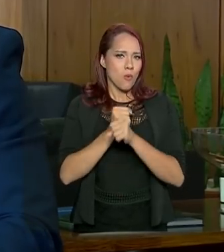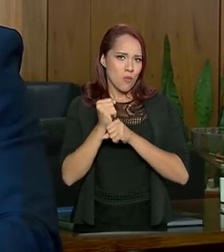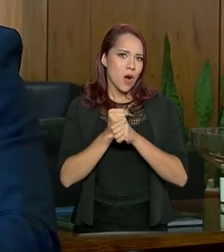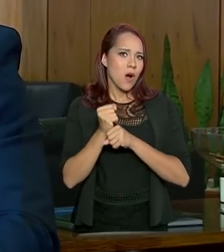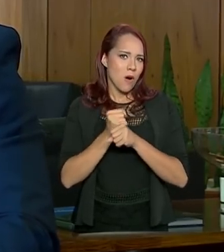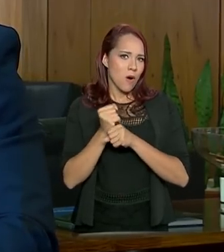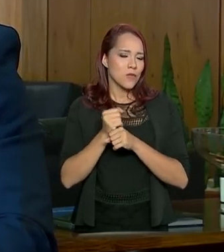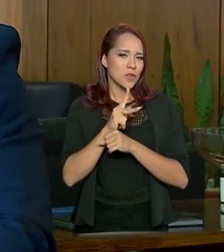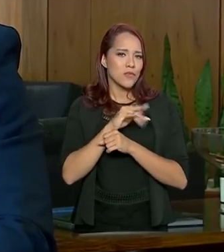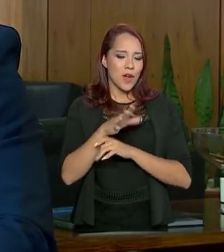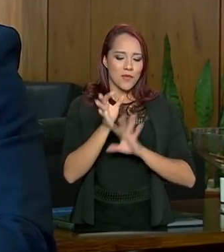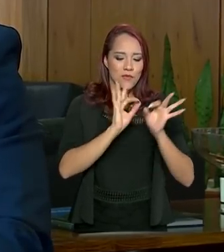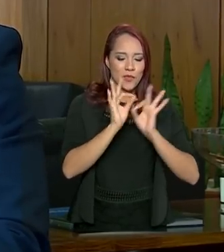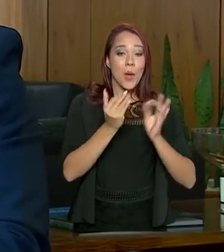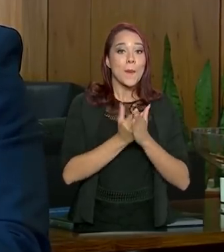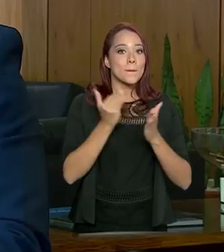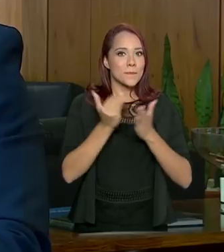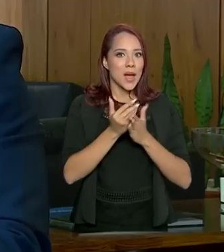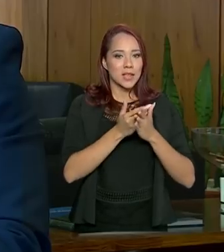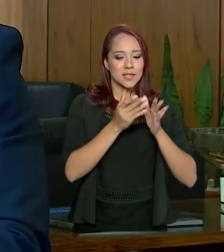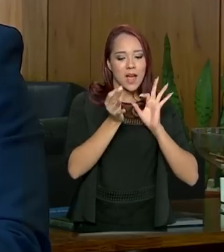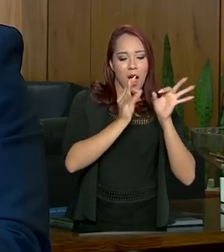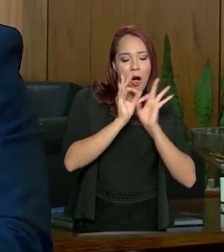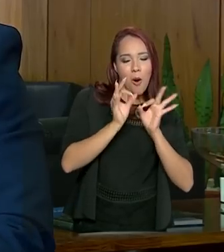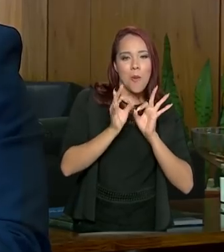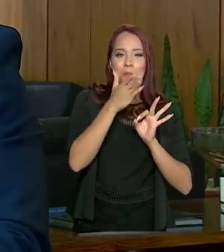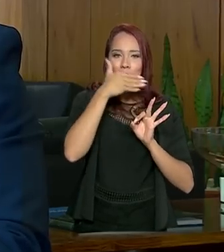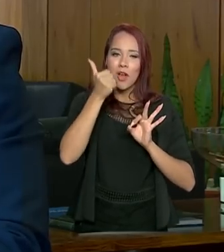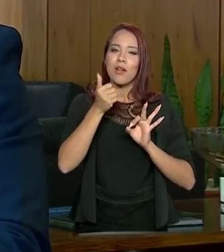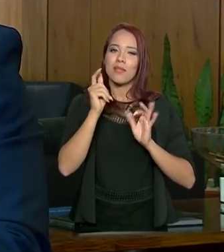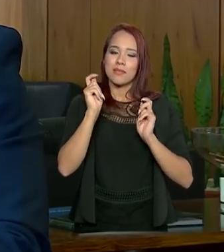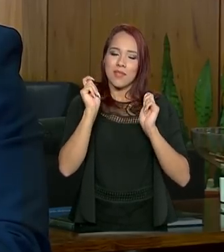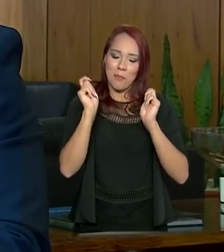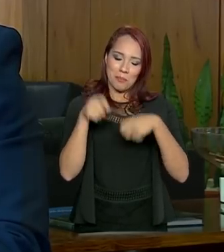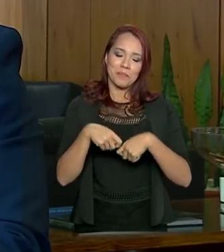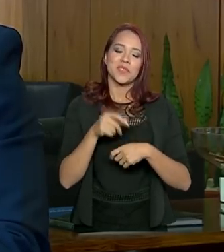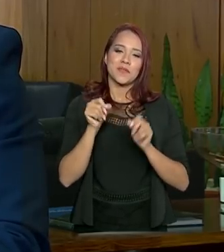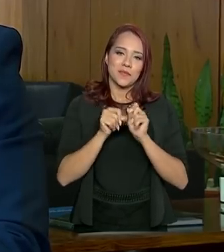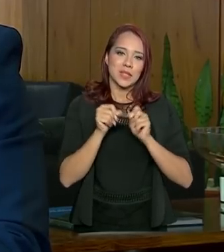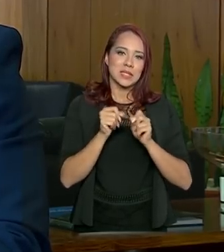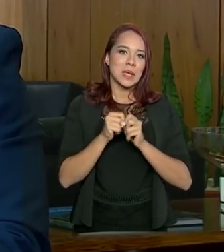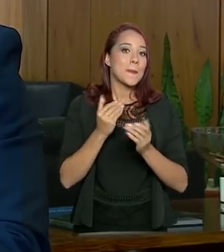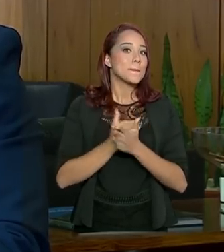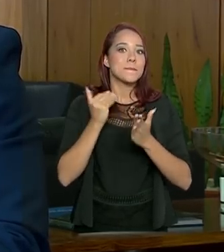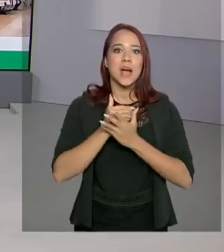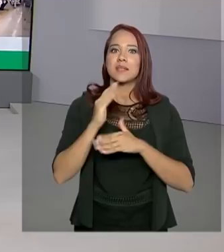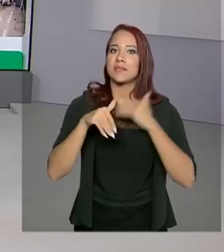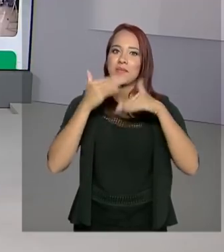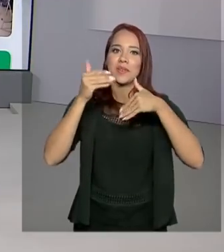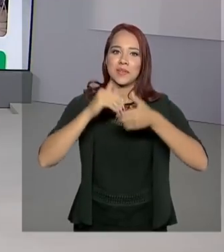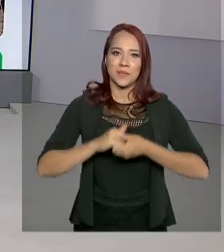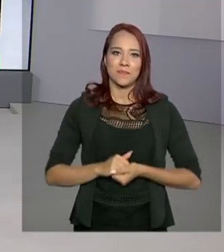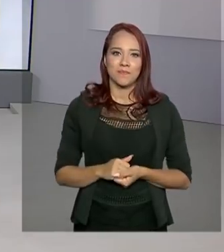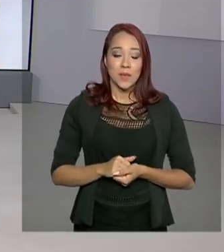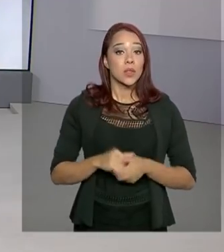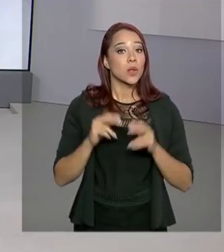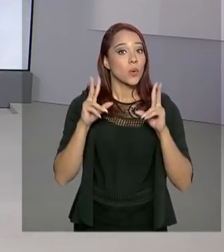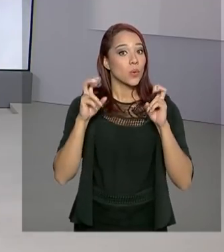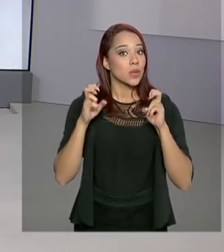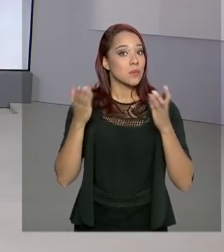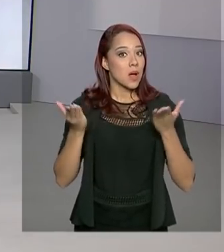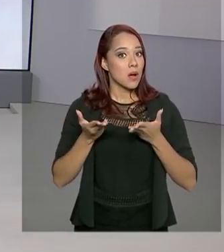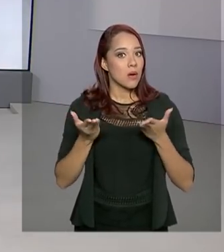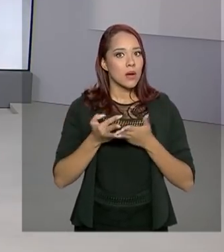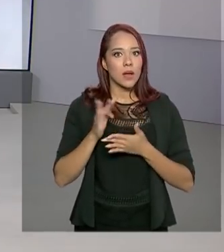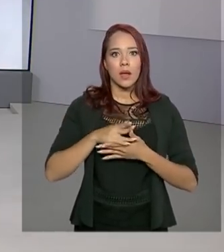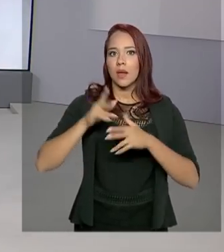estar um pouco mais arrumada, quando nós chegamos, nos dá a possibilidade de fazer grandes avanços aqui. O assunto agora, Renata, é